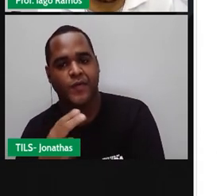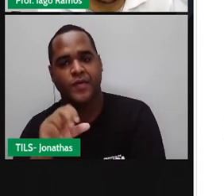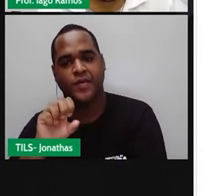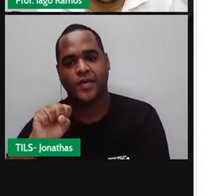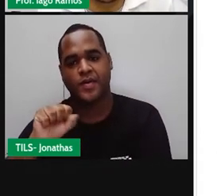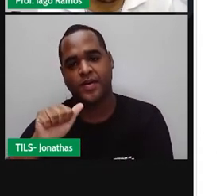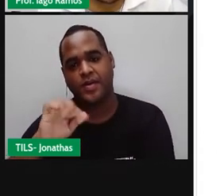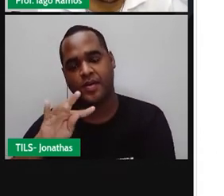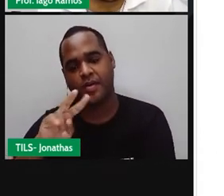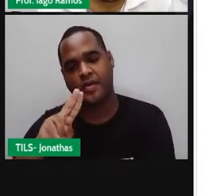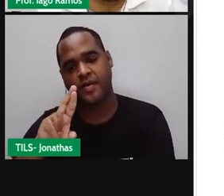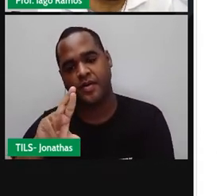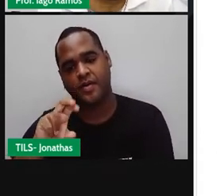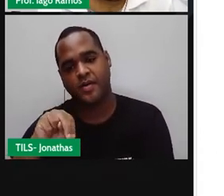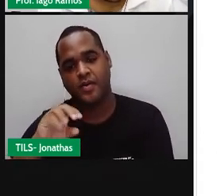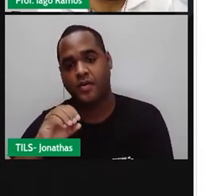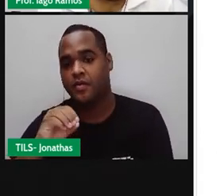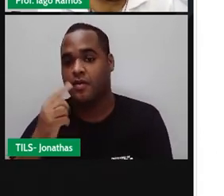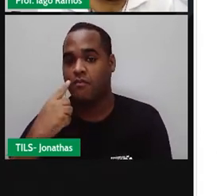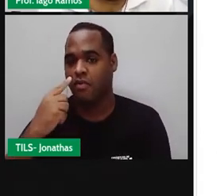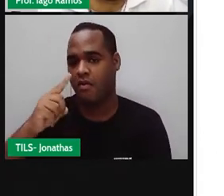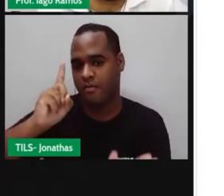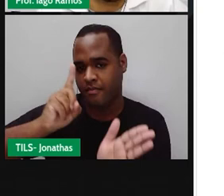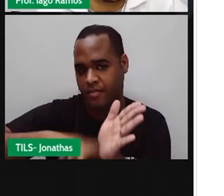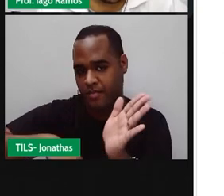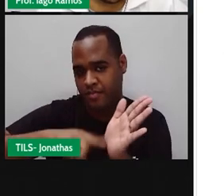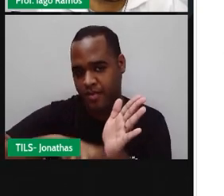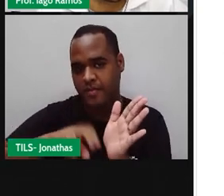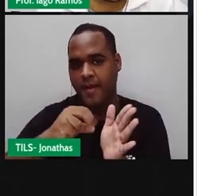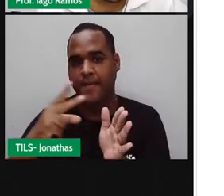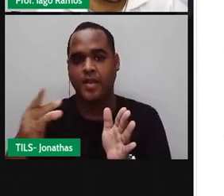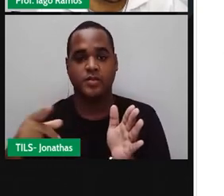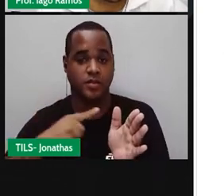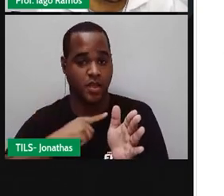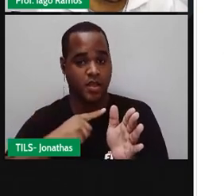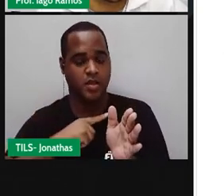tem a menor temperatura. Tá? Júpiter